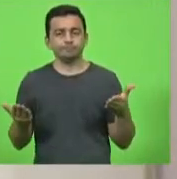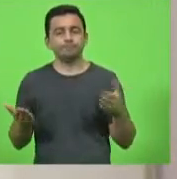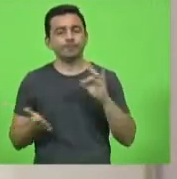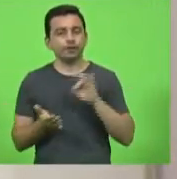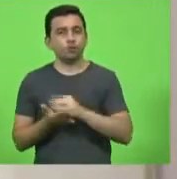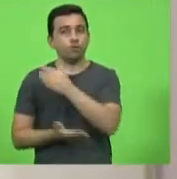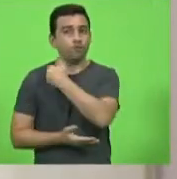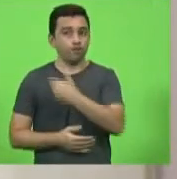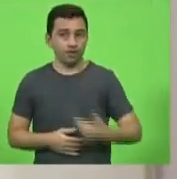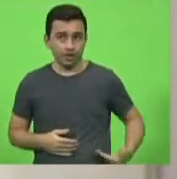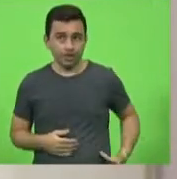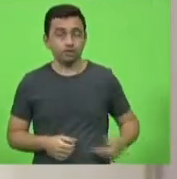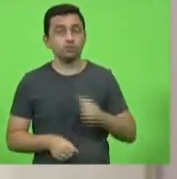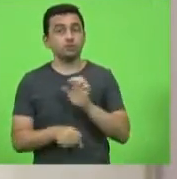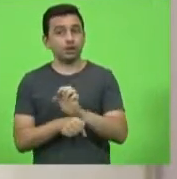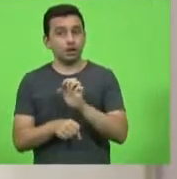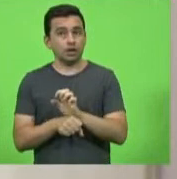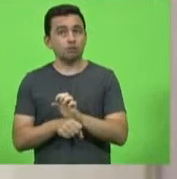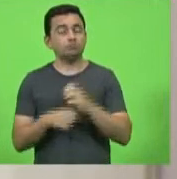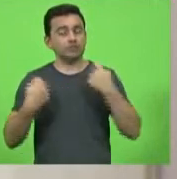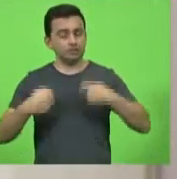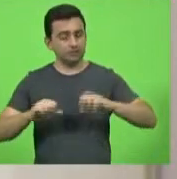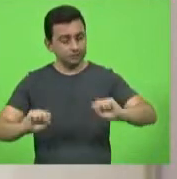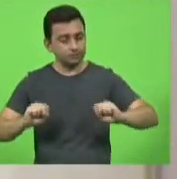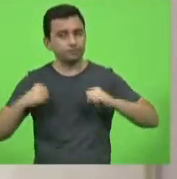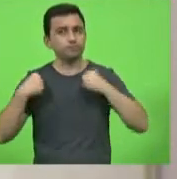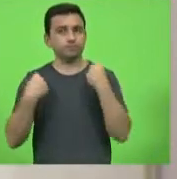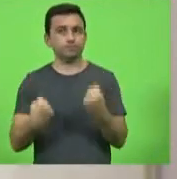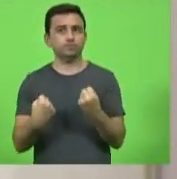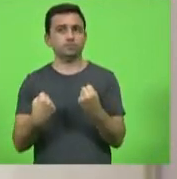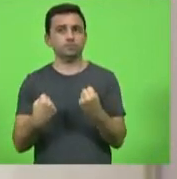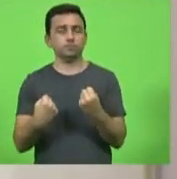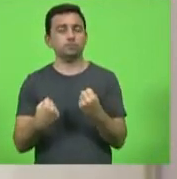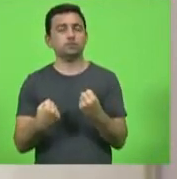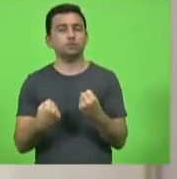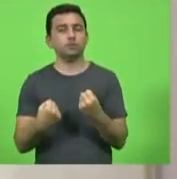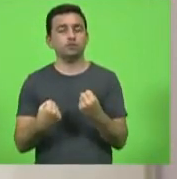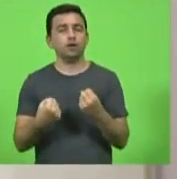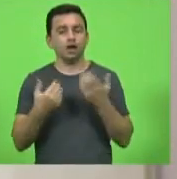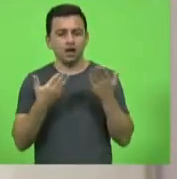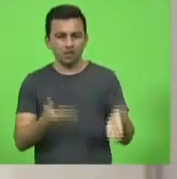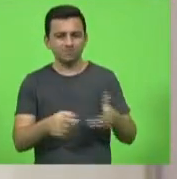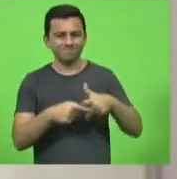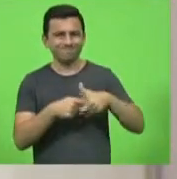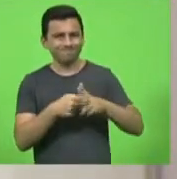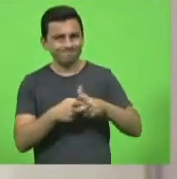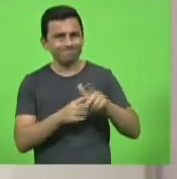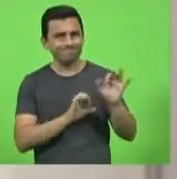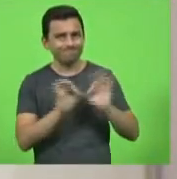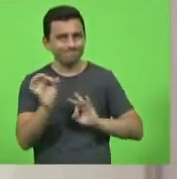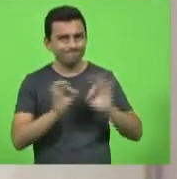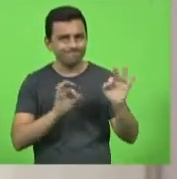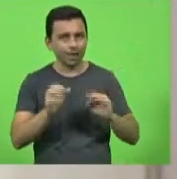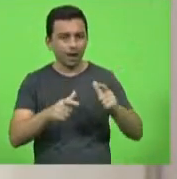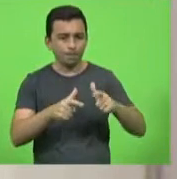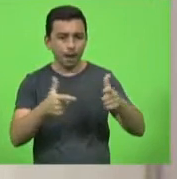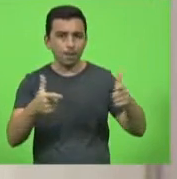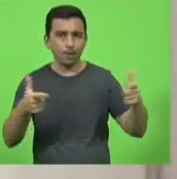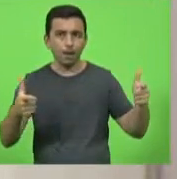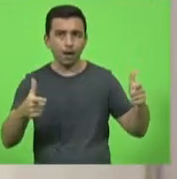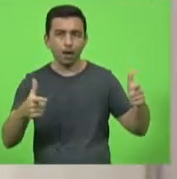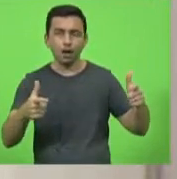governo do estado tem que envidar esforços justamente na manutenção na ampliação na